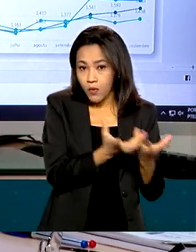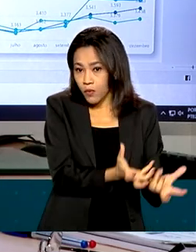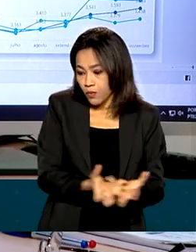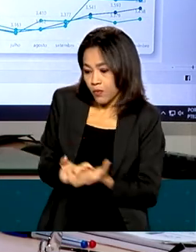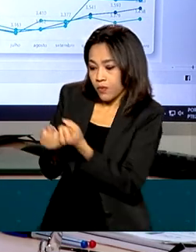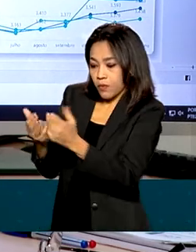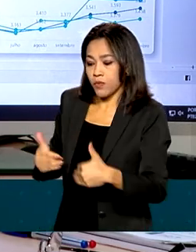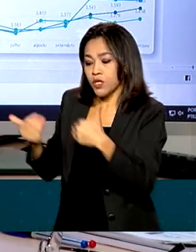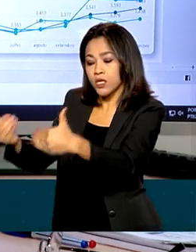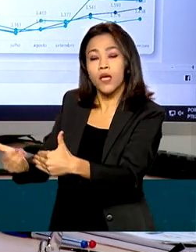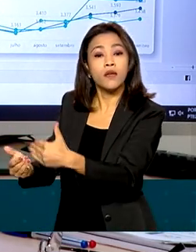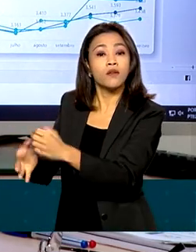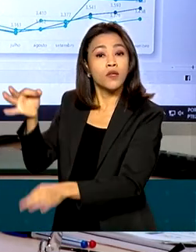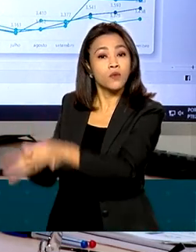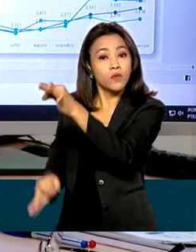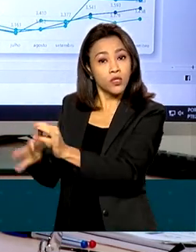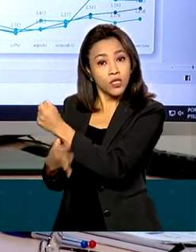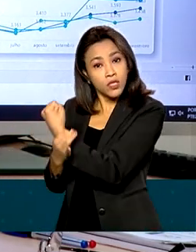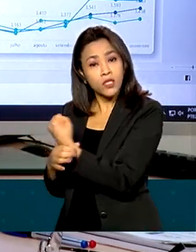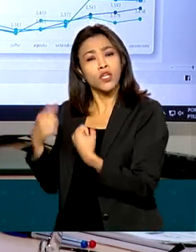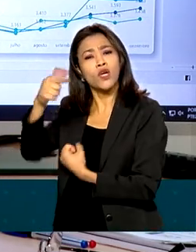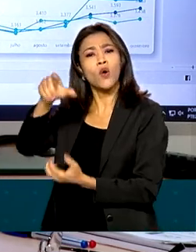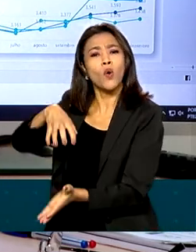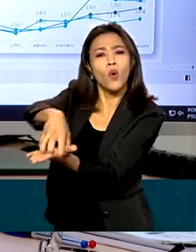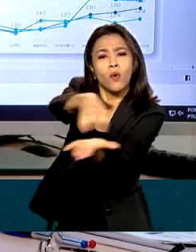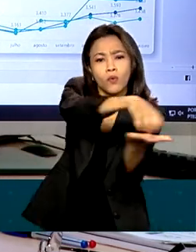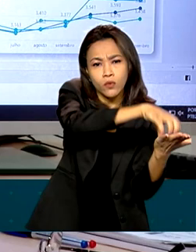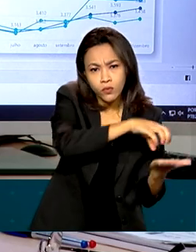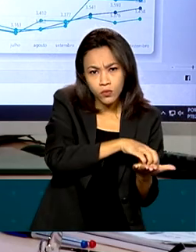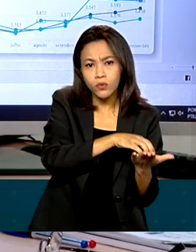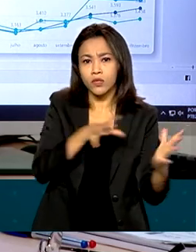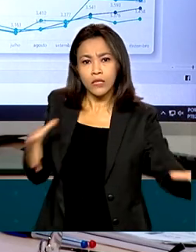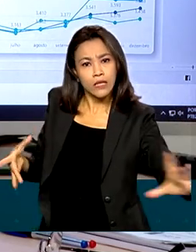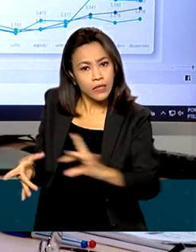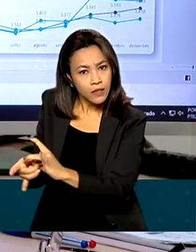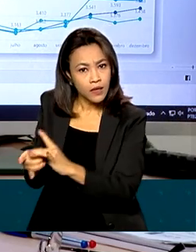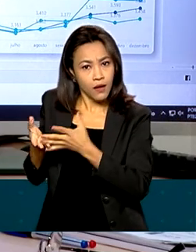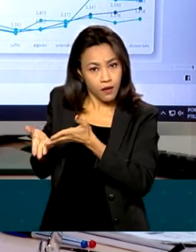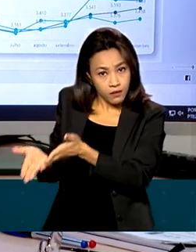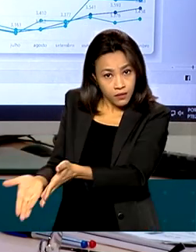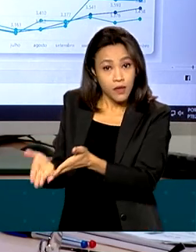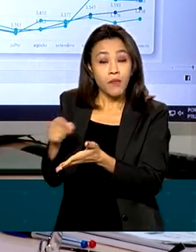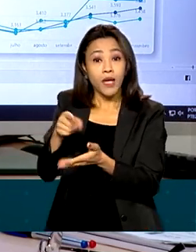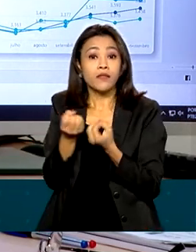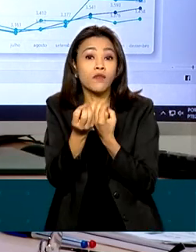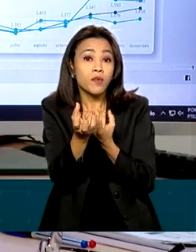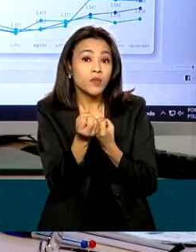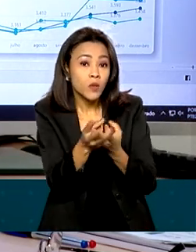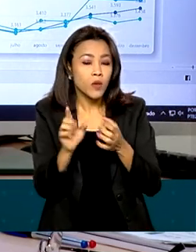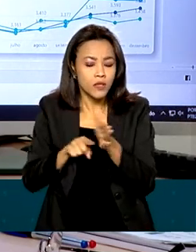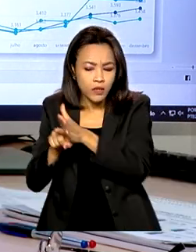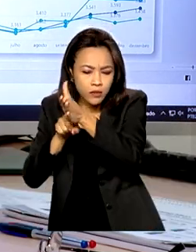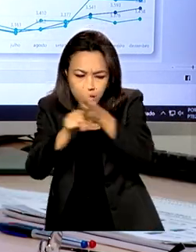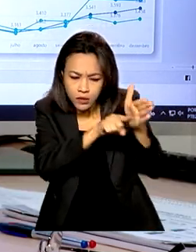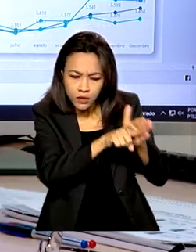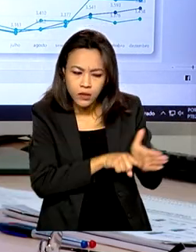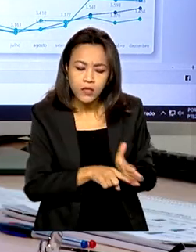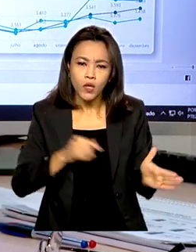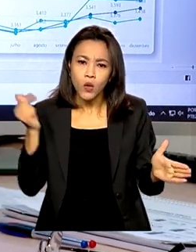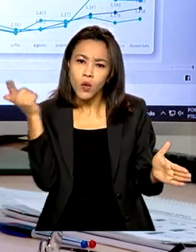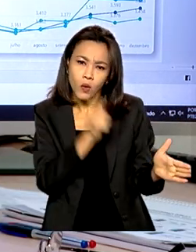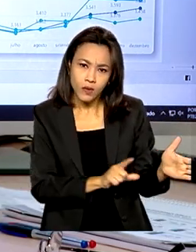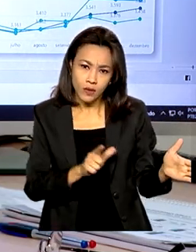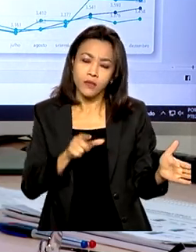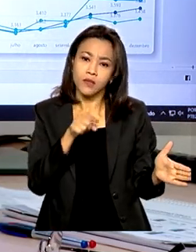Secretaria Nacional de Segurança Pública e outros órgãos do Ministério, para que as investigações sejam conduzidas e, obviamente, o resultado da